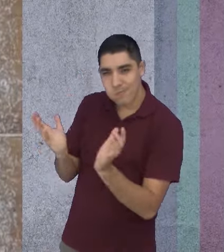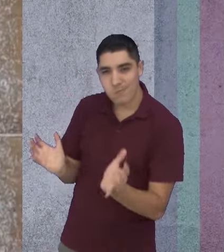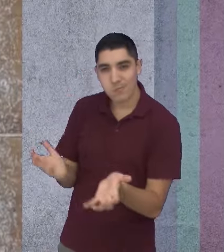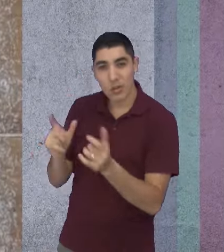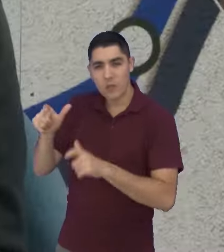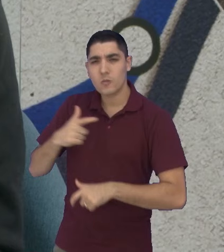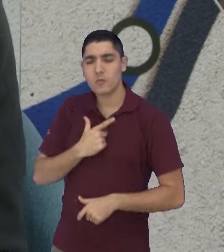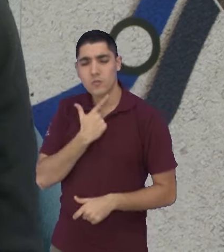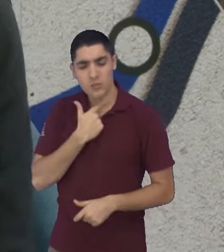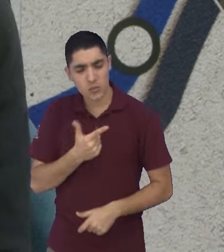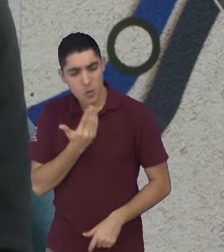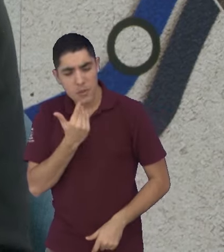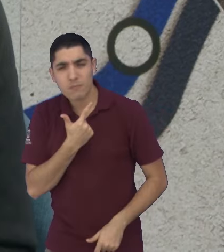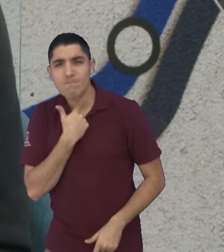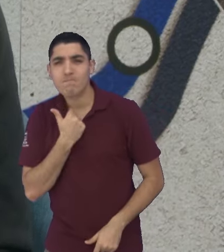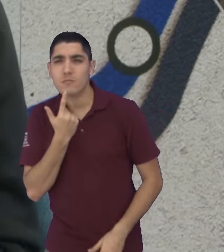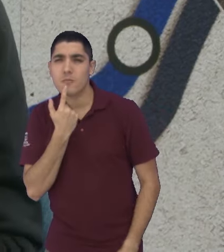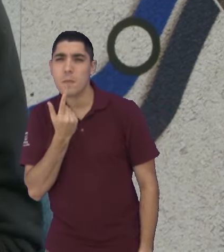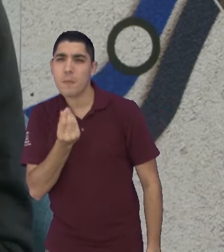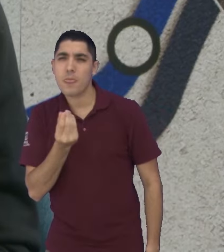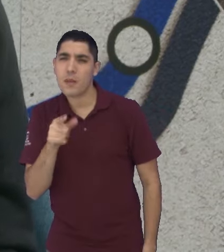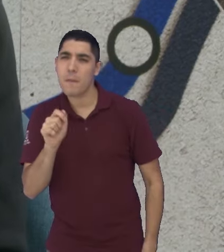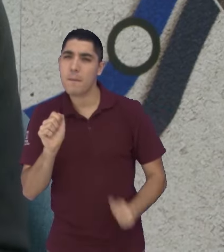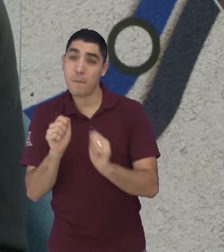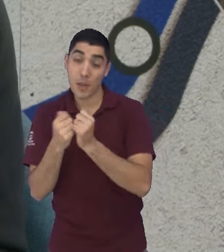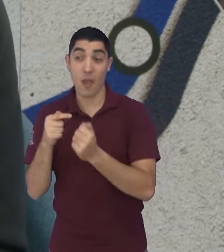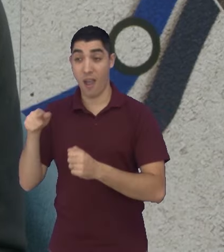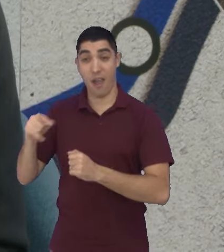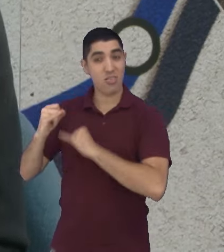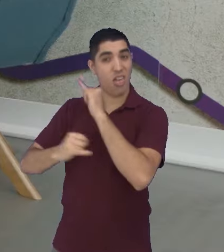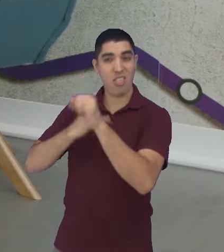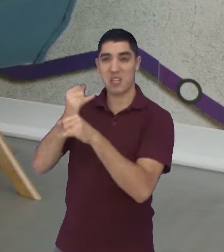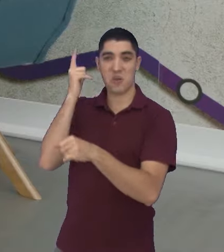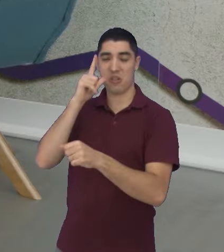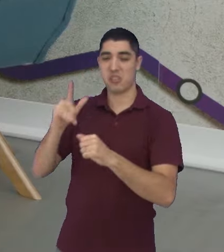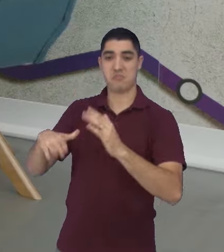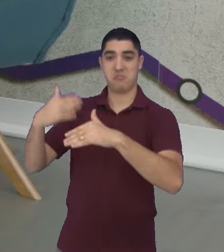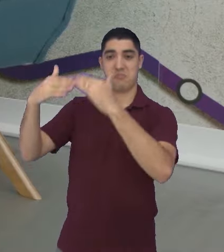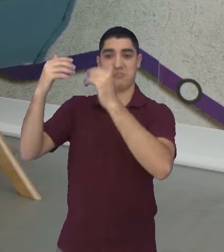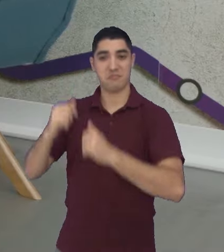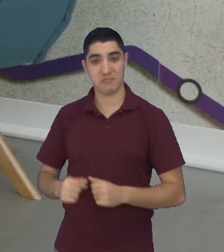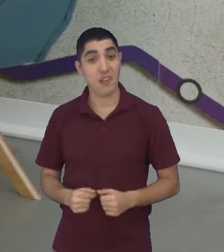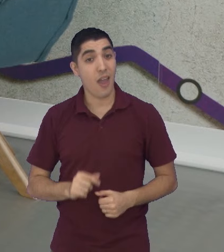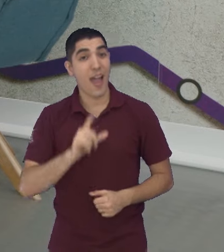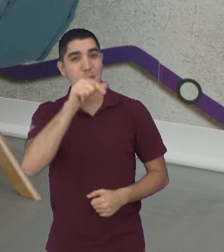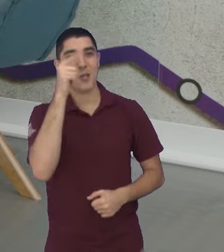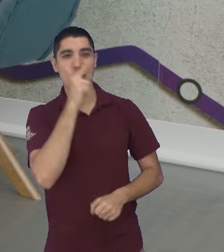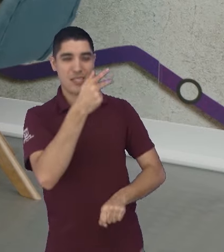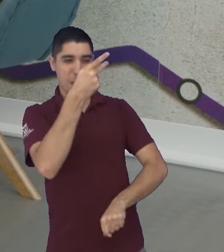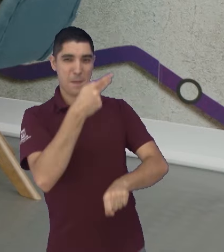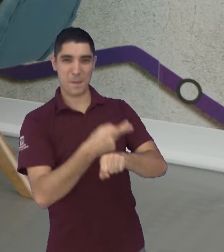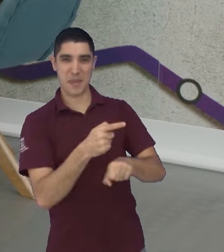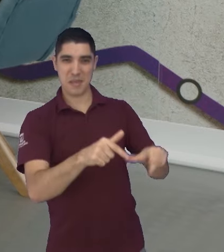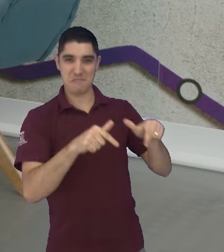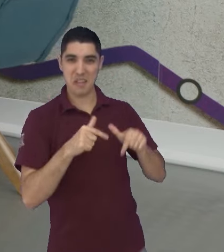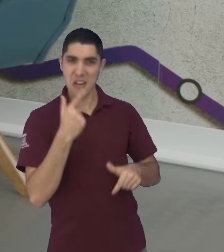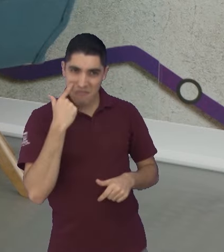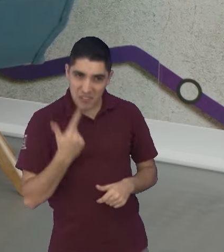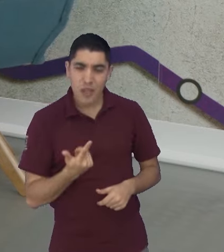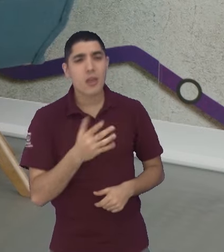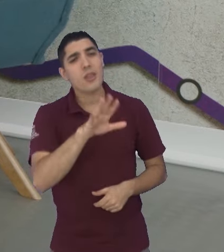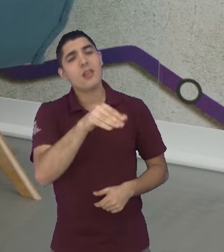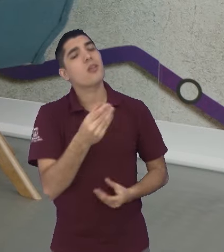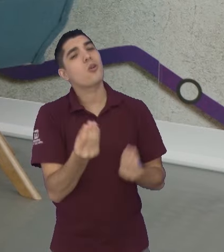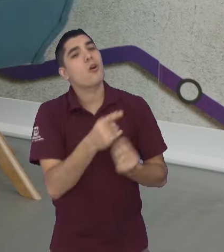você mostrar aquilo para a pessoa, a internet flui normalmente. E aí, ganha um prêmio, né? Olha aí. Como é que foi